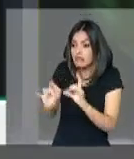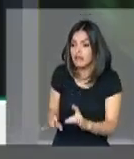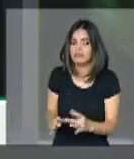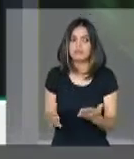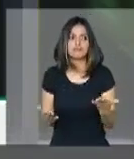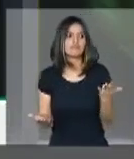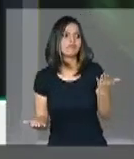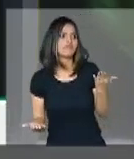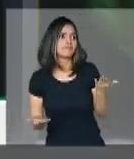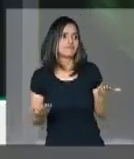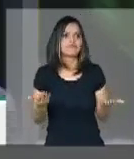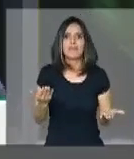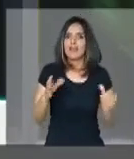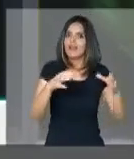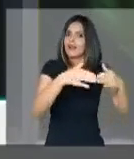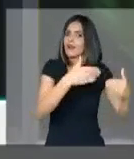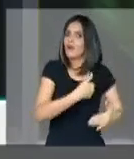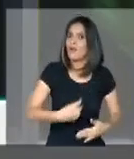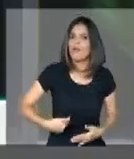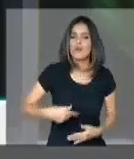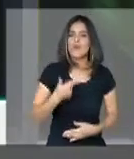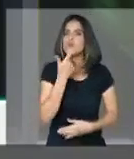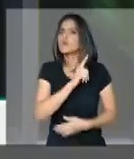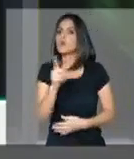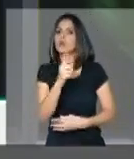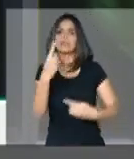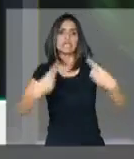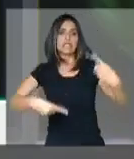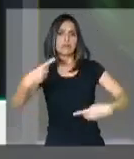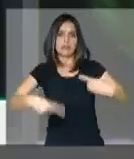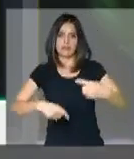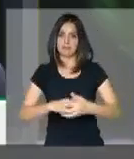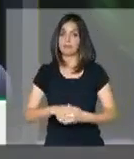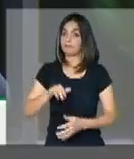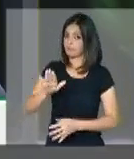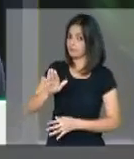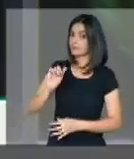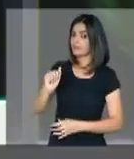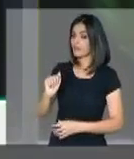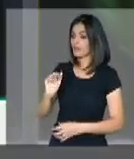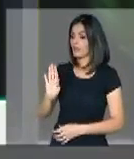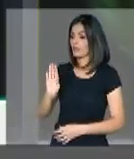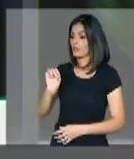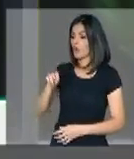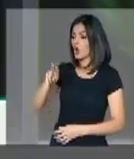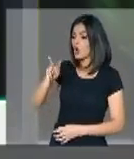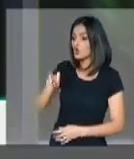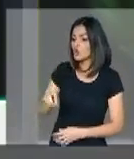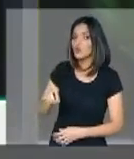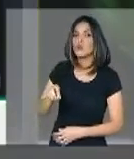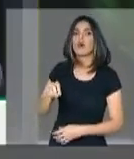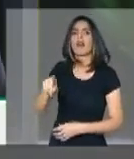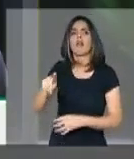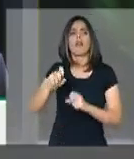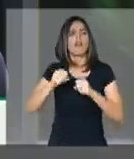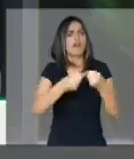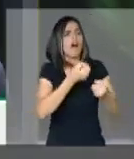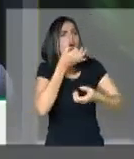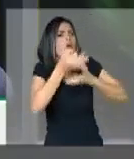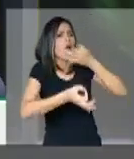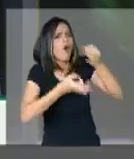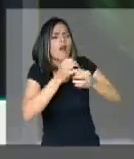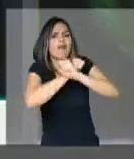sustenta. Prestem atenção na questão do abono. Deputados do PSL, defendam aqui com argumentos